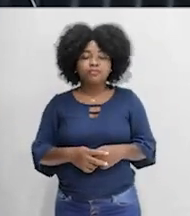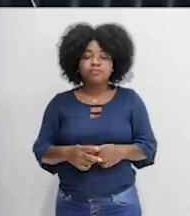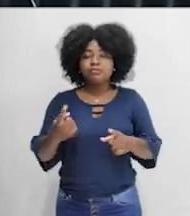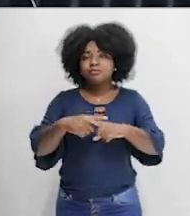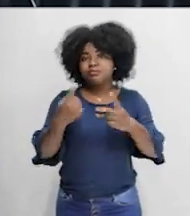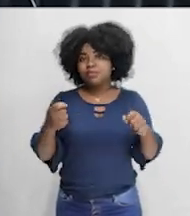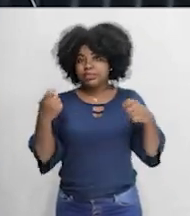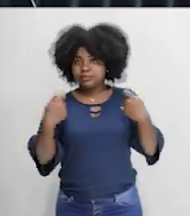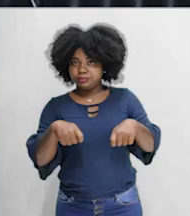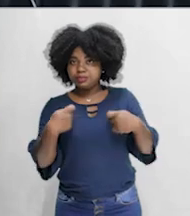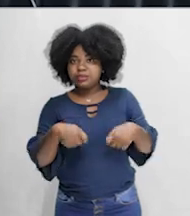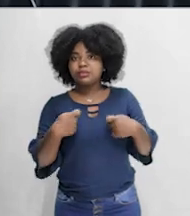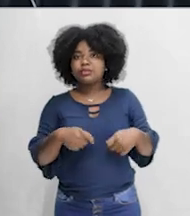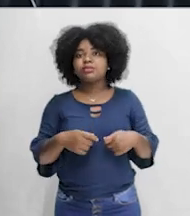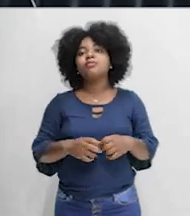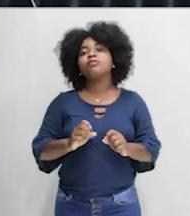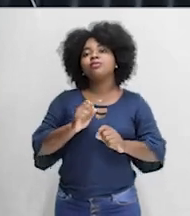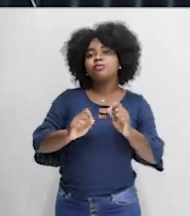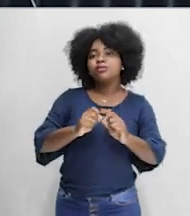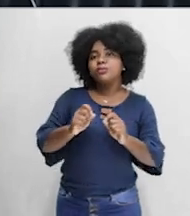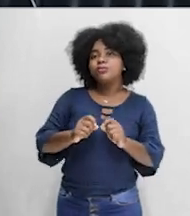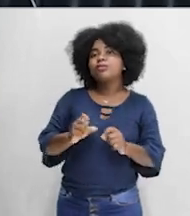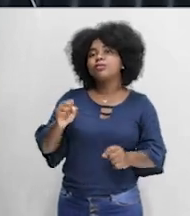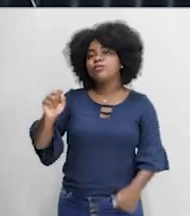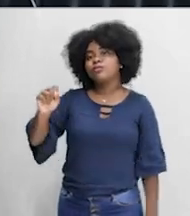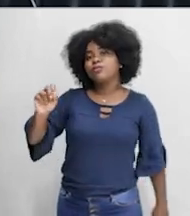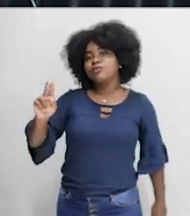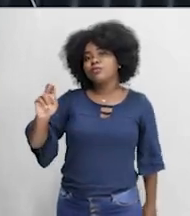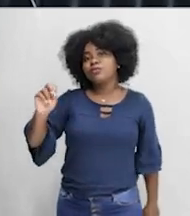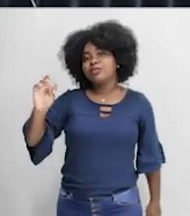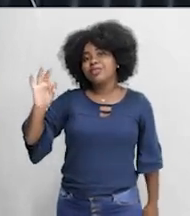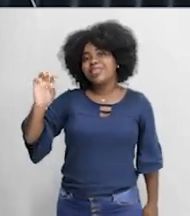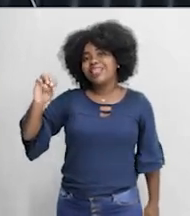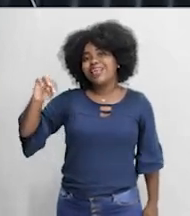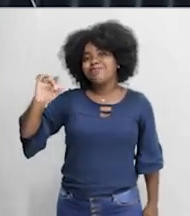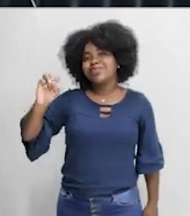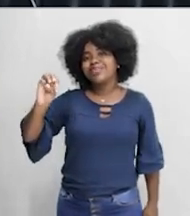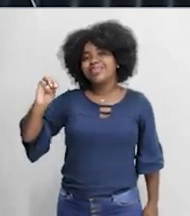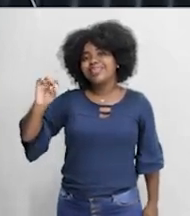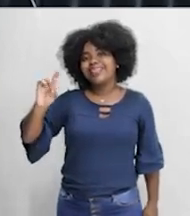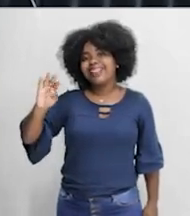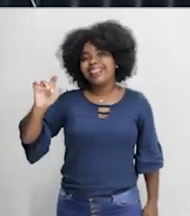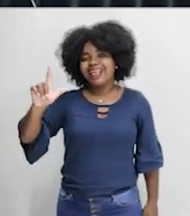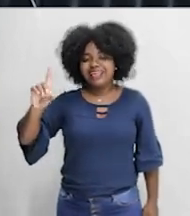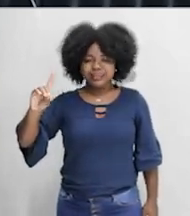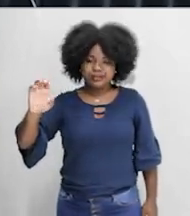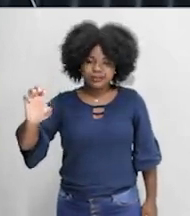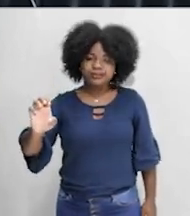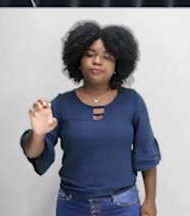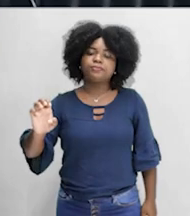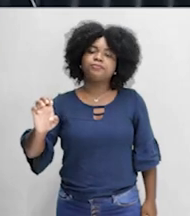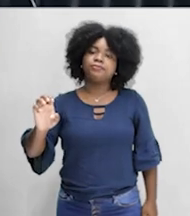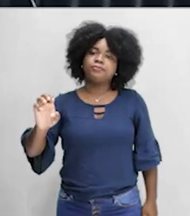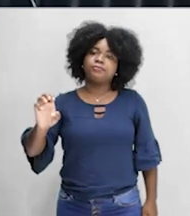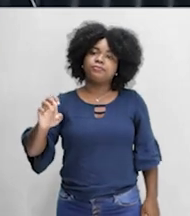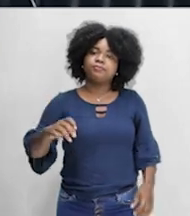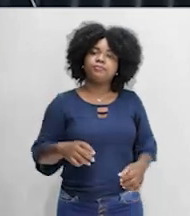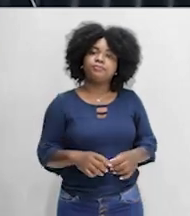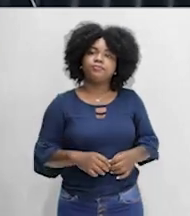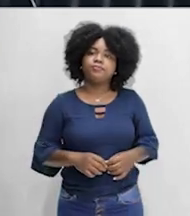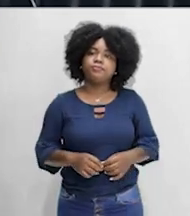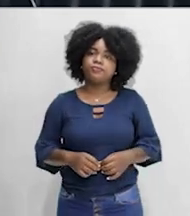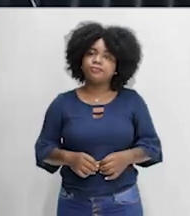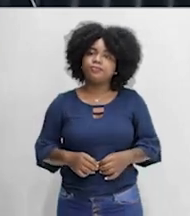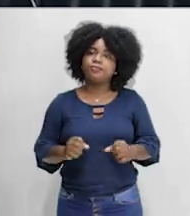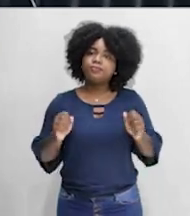mas você tem que aplicar técnicas de sustentabilidade para manter os recursos para gerações futuras. Ou seja, lá você pode explorar. O acesso é